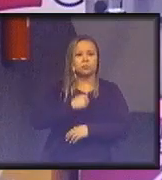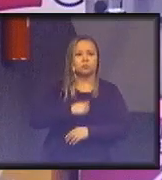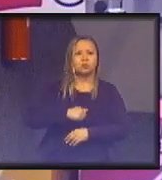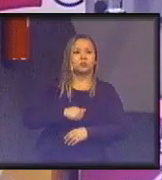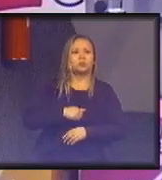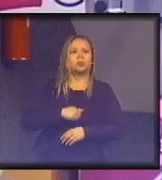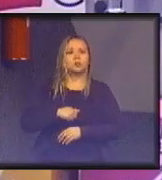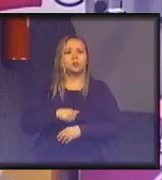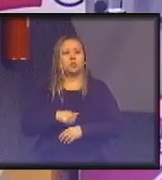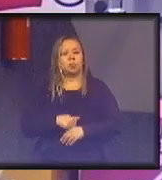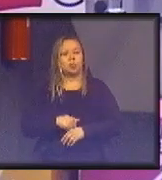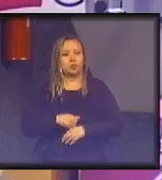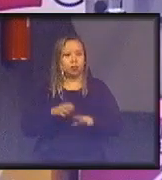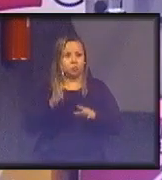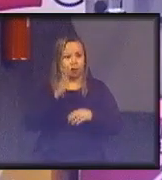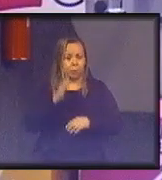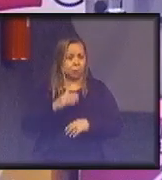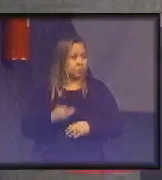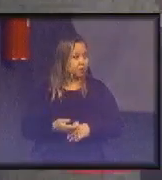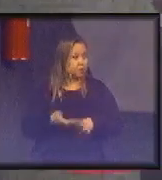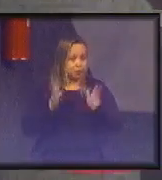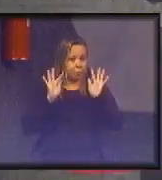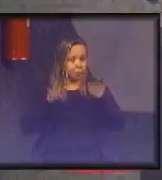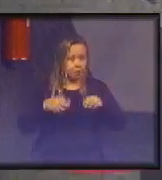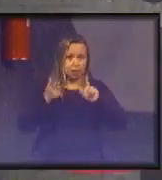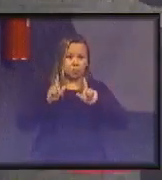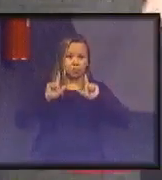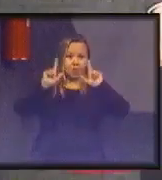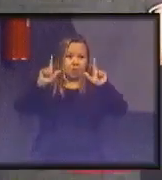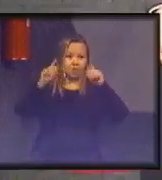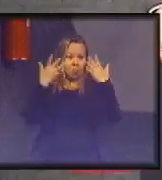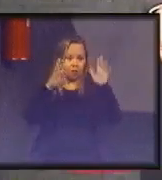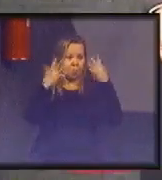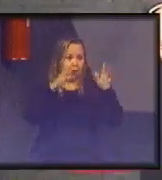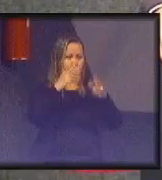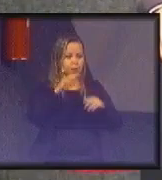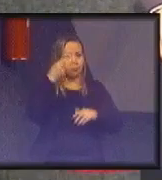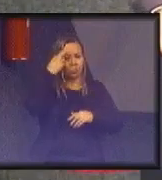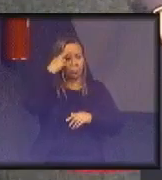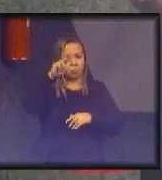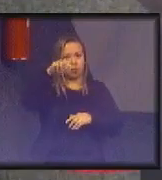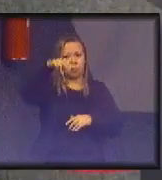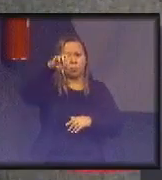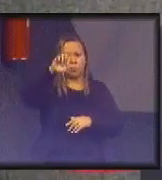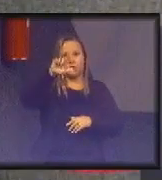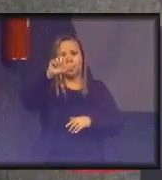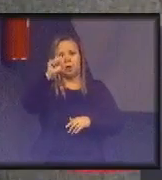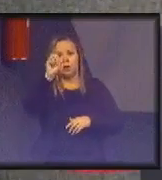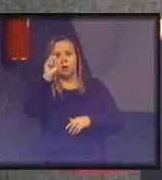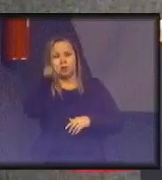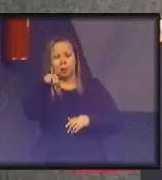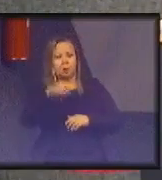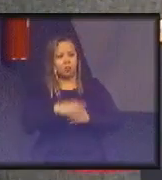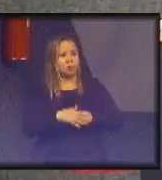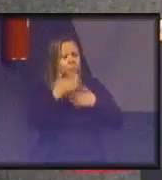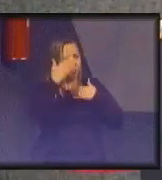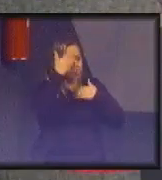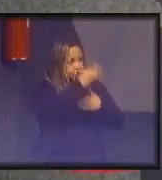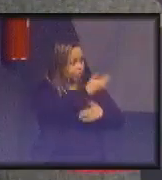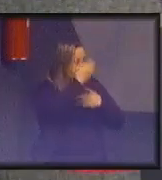Então, gente, assim a gente finaliza o nosso painel. Eu queria também uma salva de palmas para o doutor Nelson. Muito obrigado.